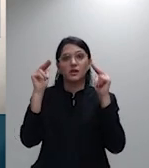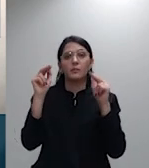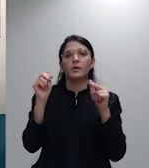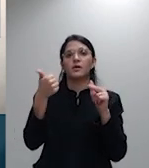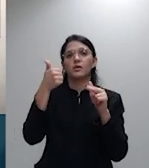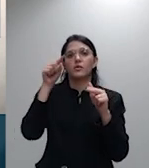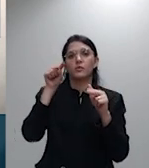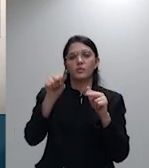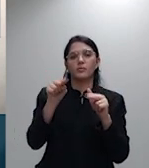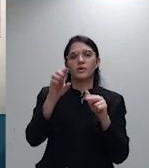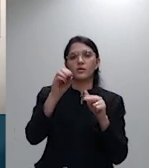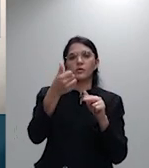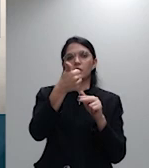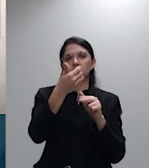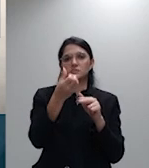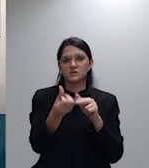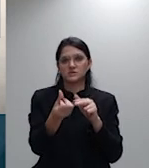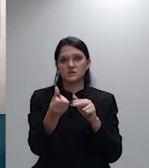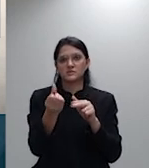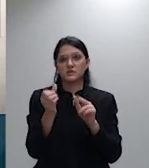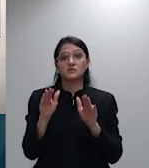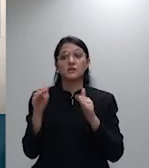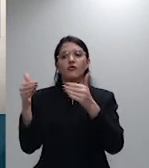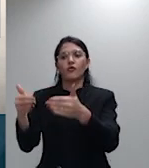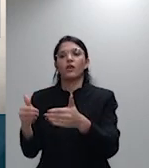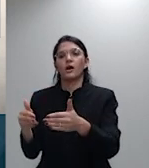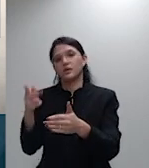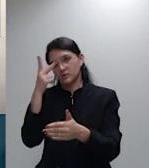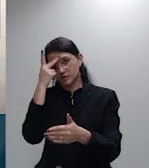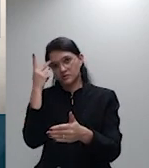consumidor e não pelas operadoras muito obrigado